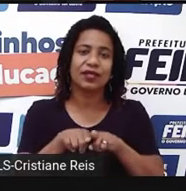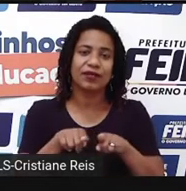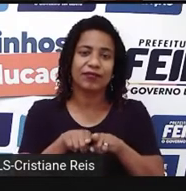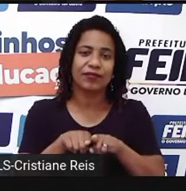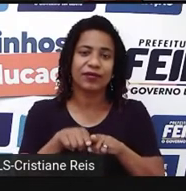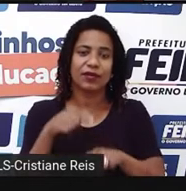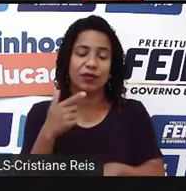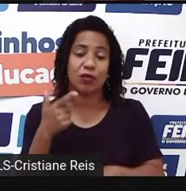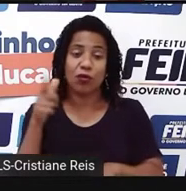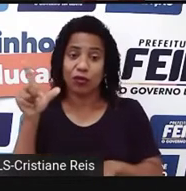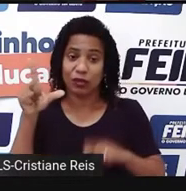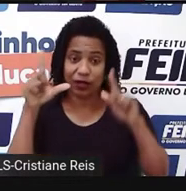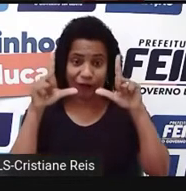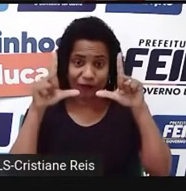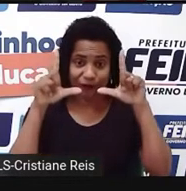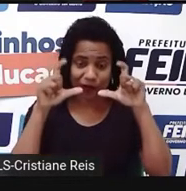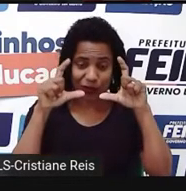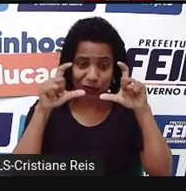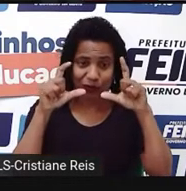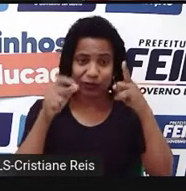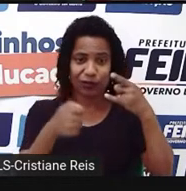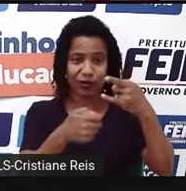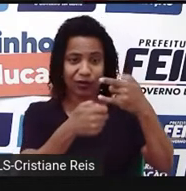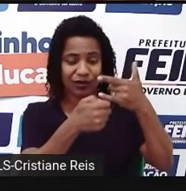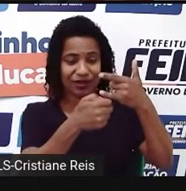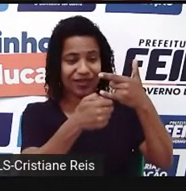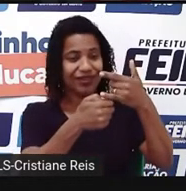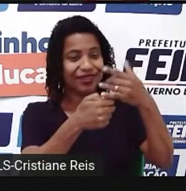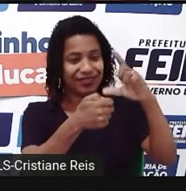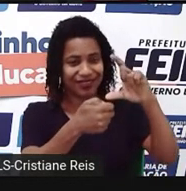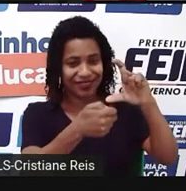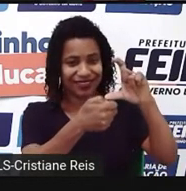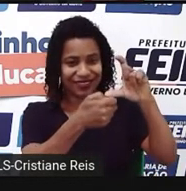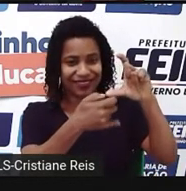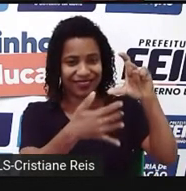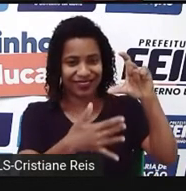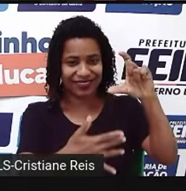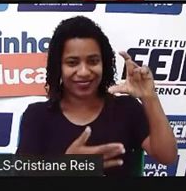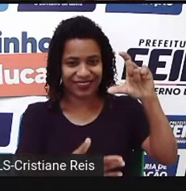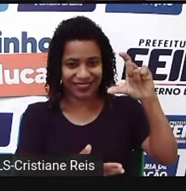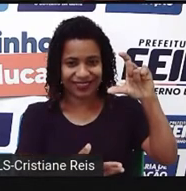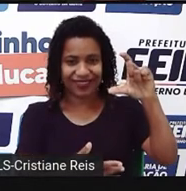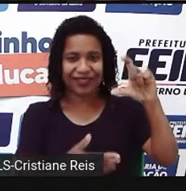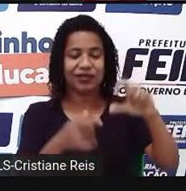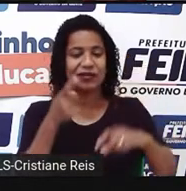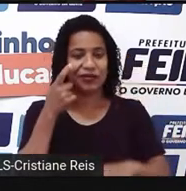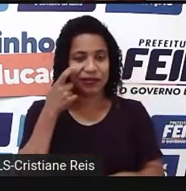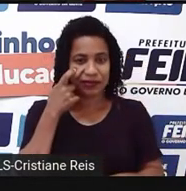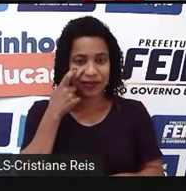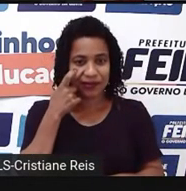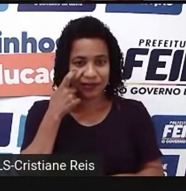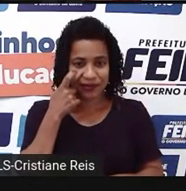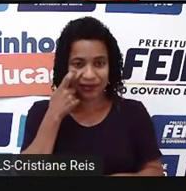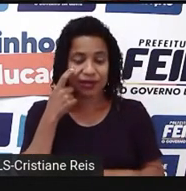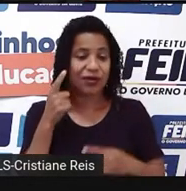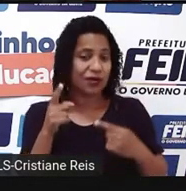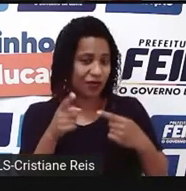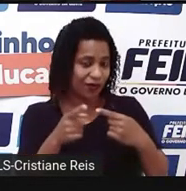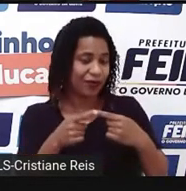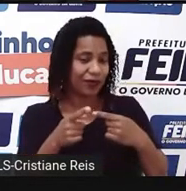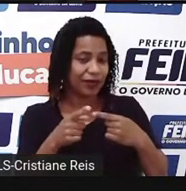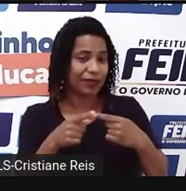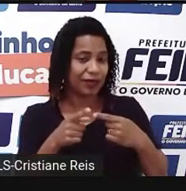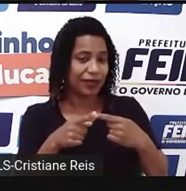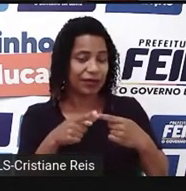fotorreportagem. Observe que no primeiro caso, nós temos o flagrante da natureza, né?